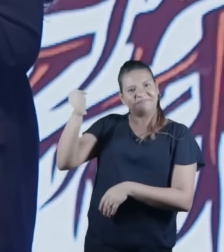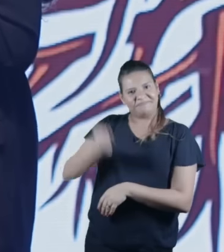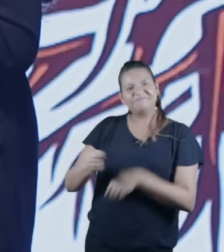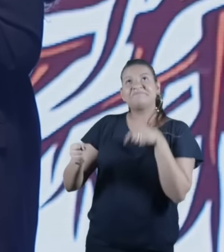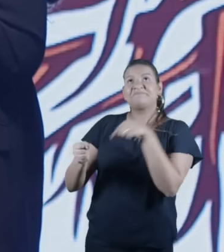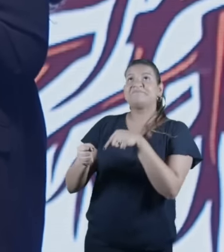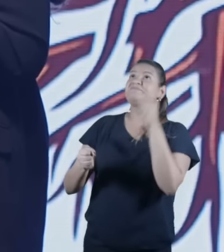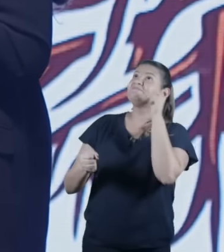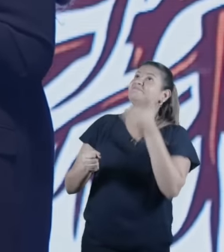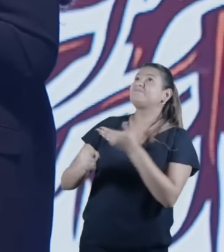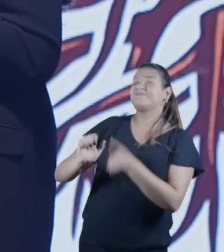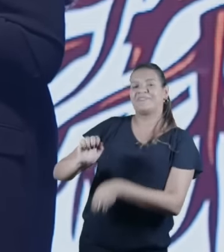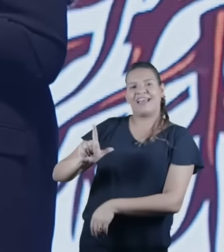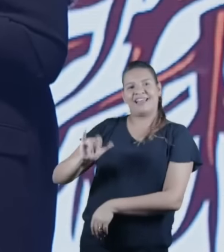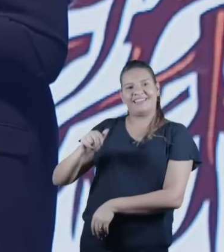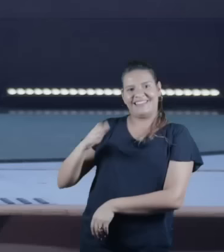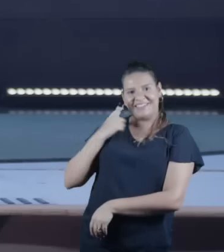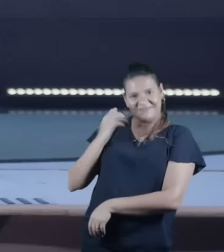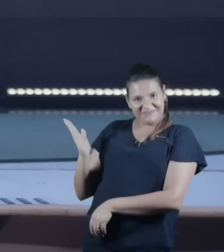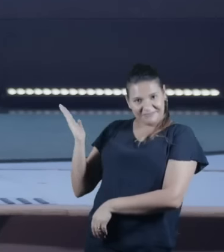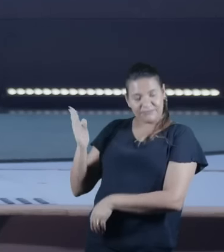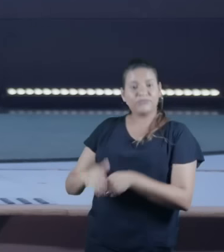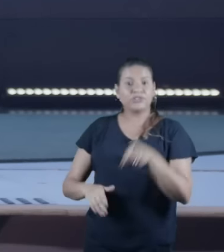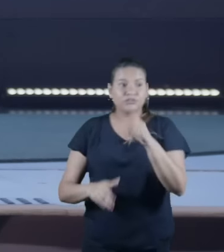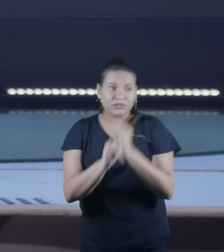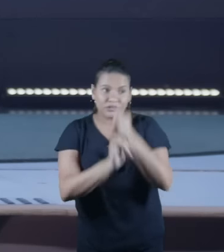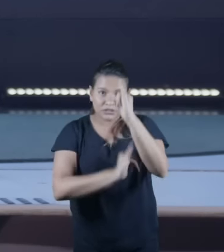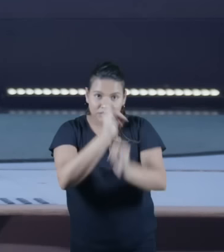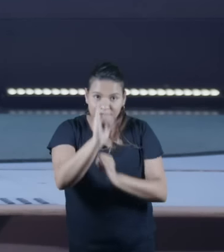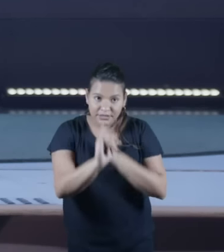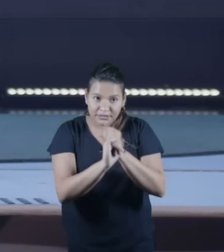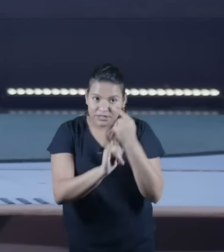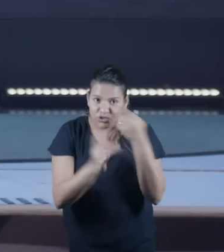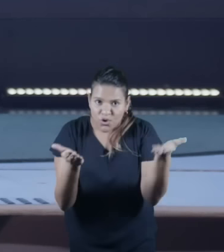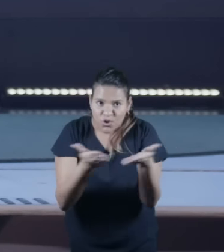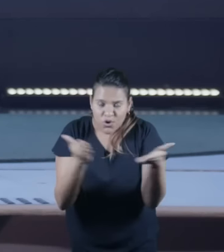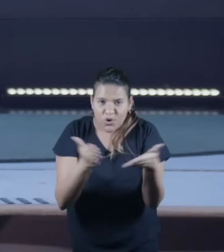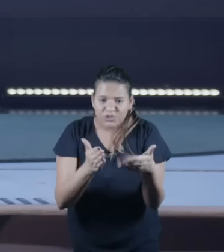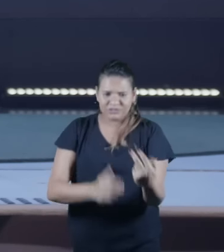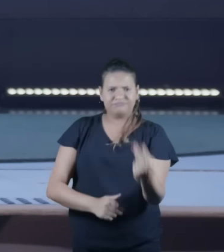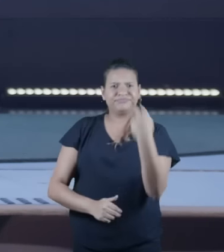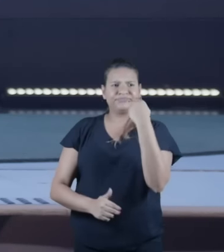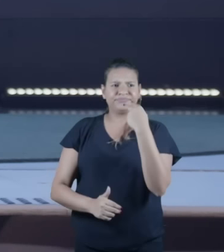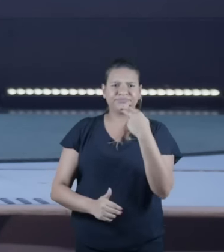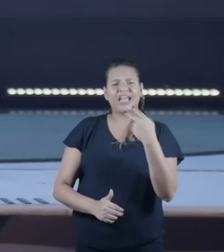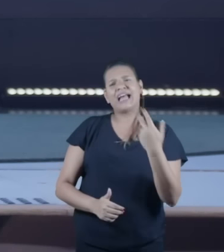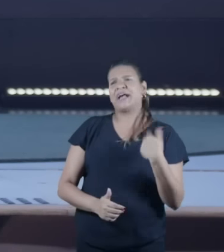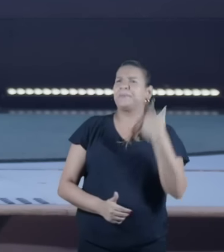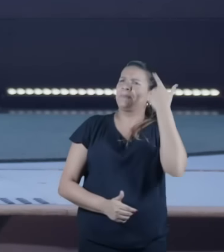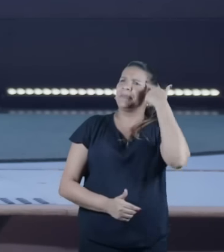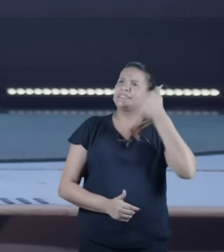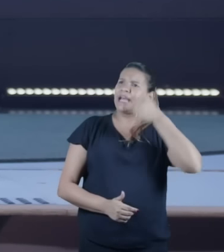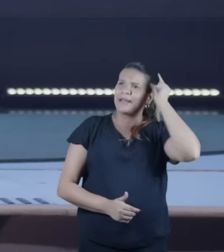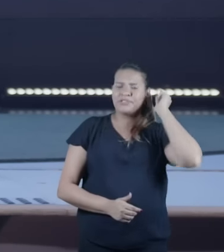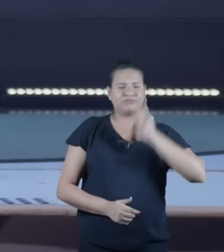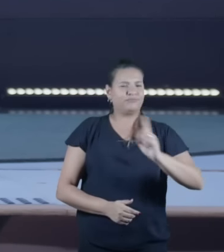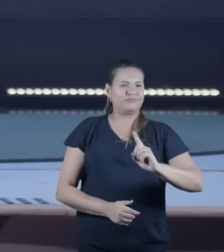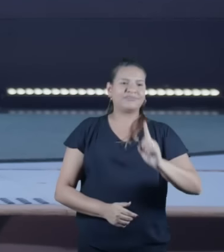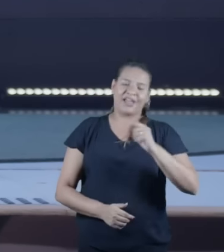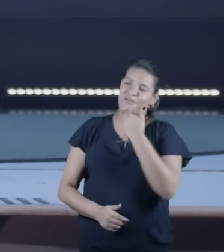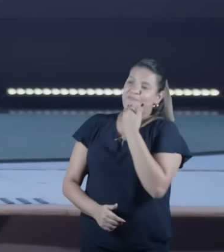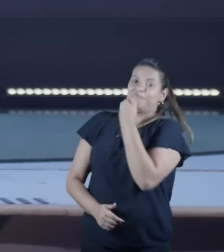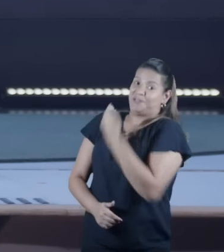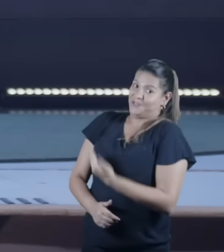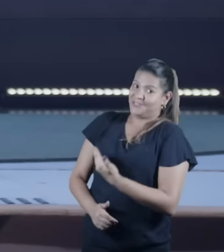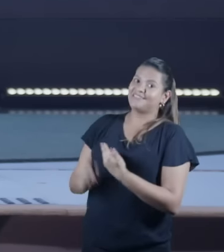oito e meia. Mas você que está na internet, fique aqui. Porque hoje eu pedi, essa é uma pregação encomendada, né?